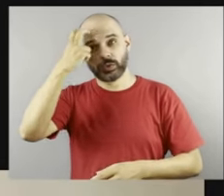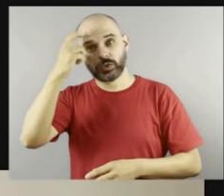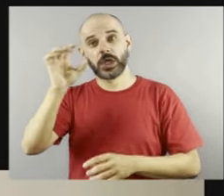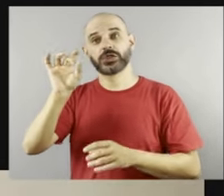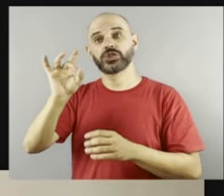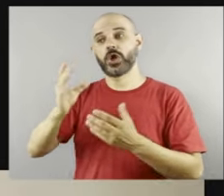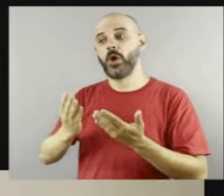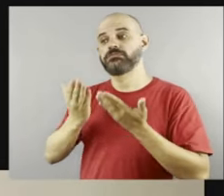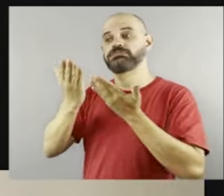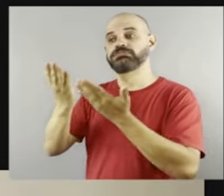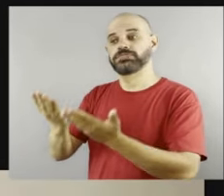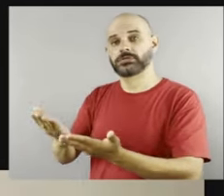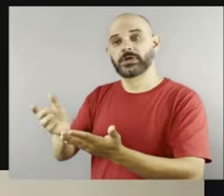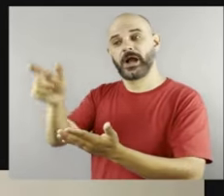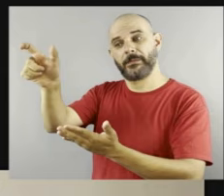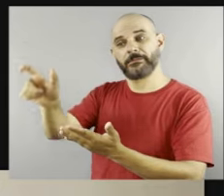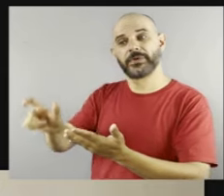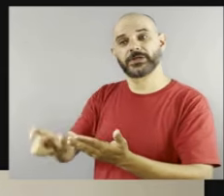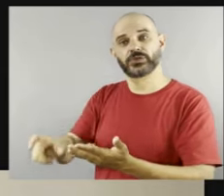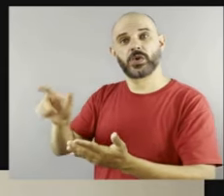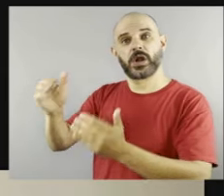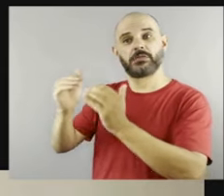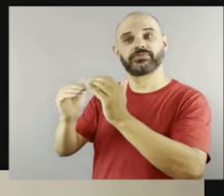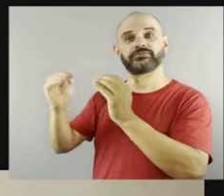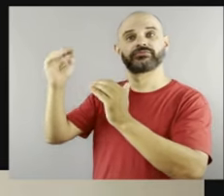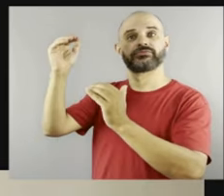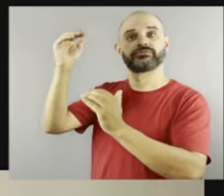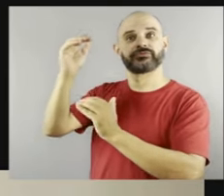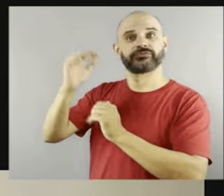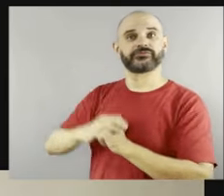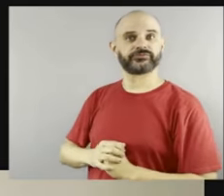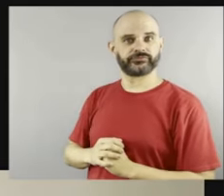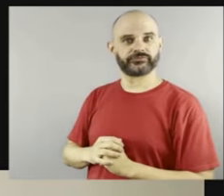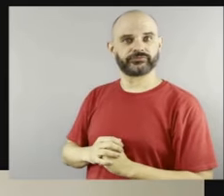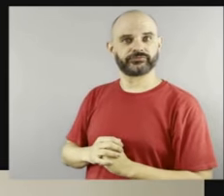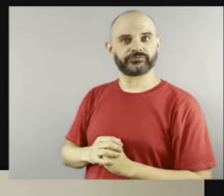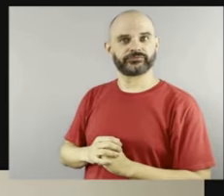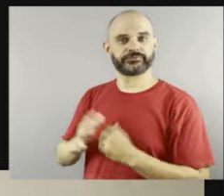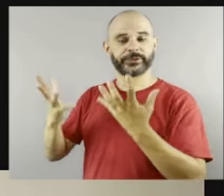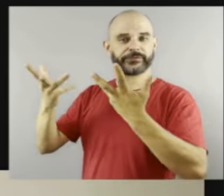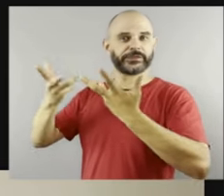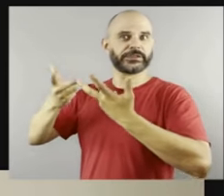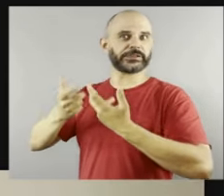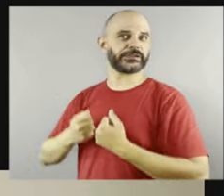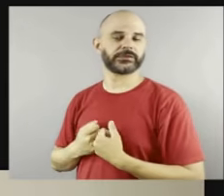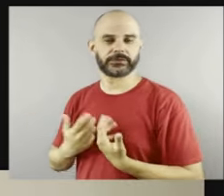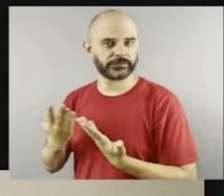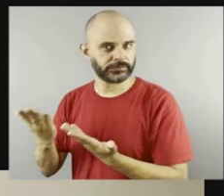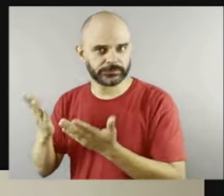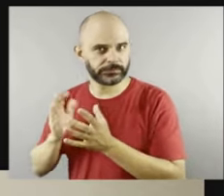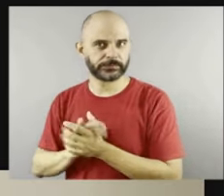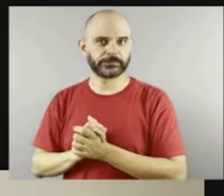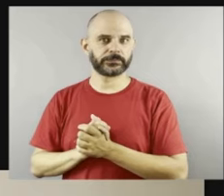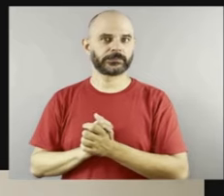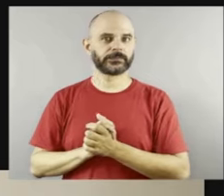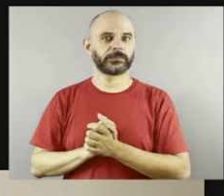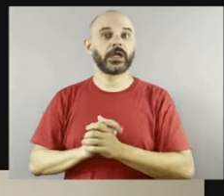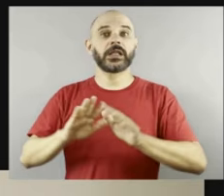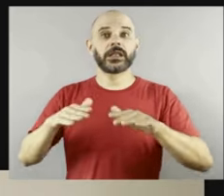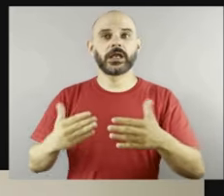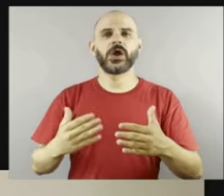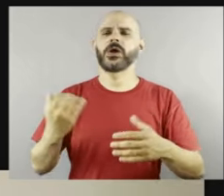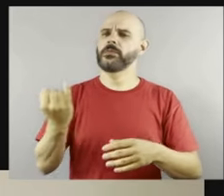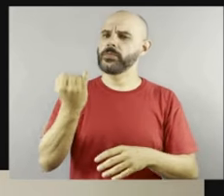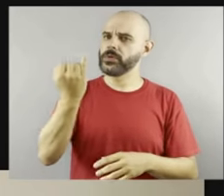preciso nem focar aqui. Então, assim, é de suma importância que governos, que empresas,